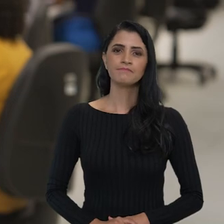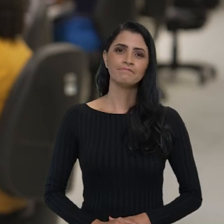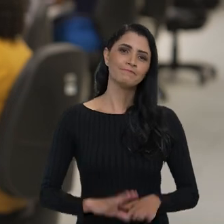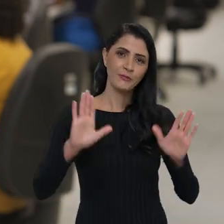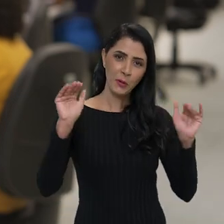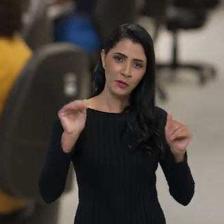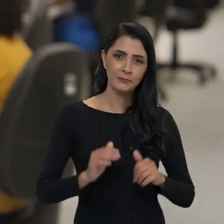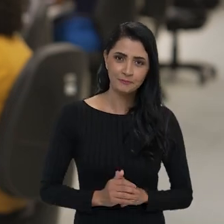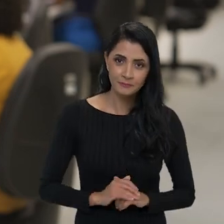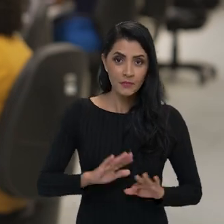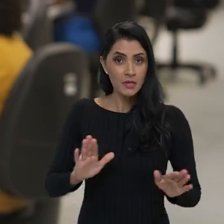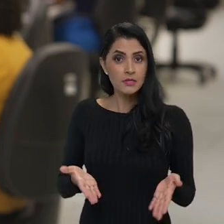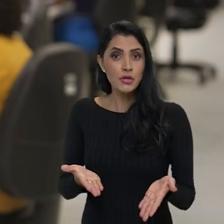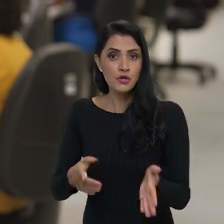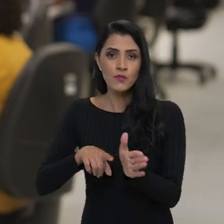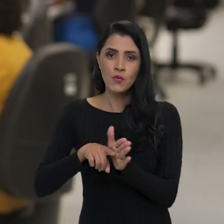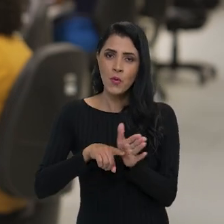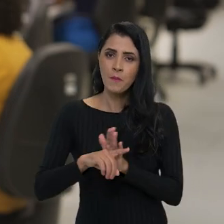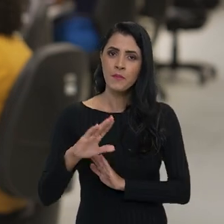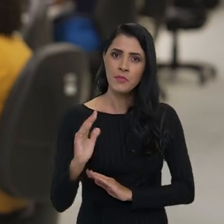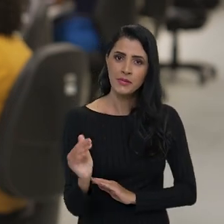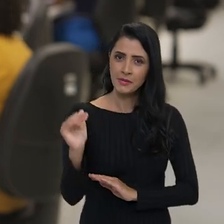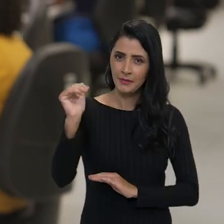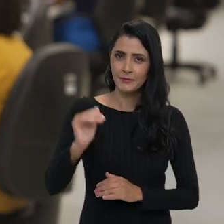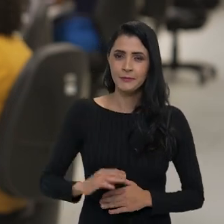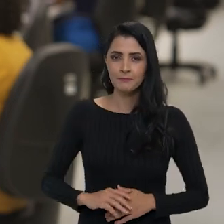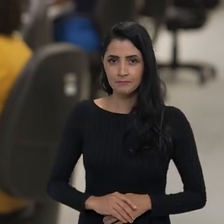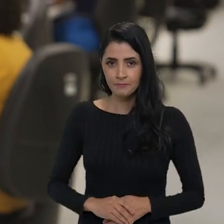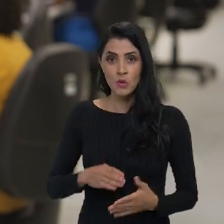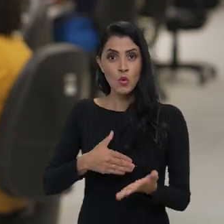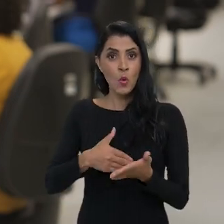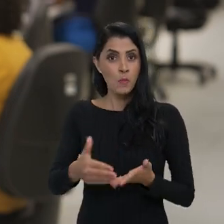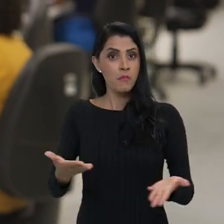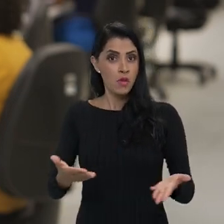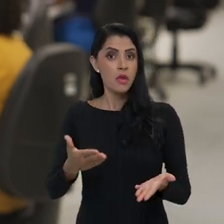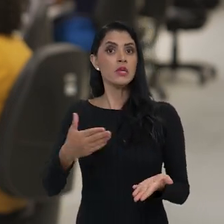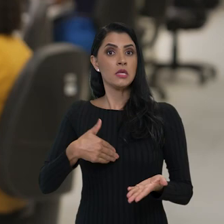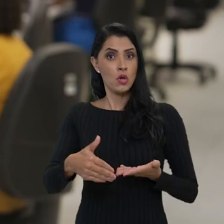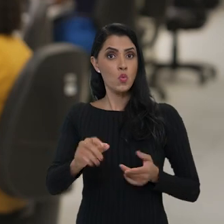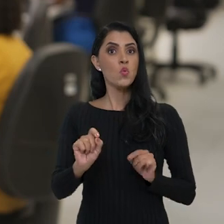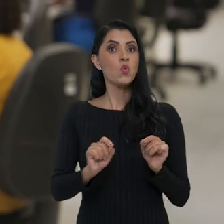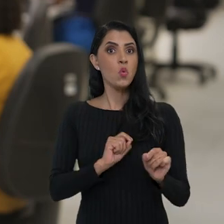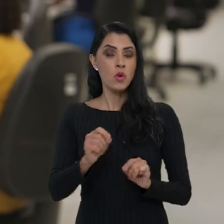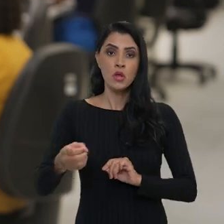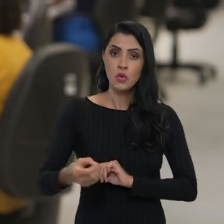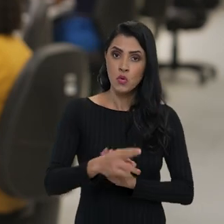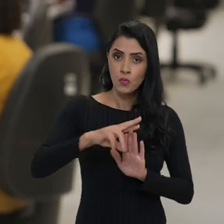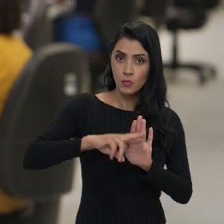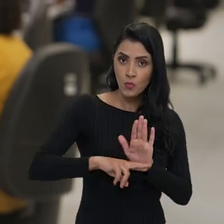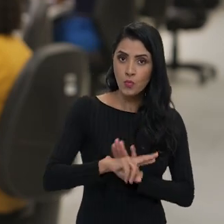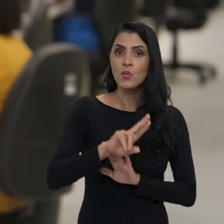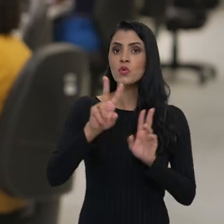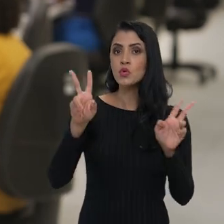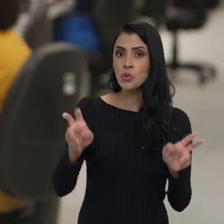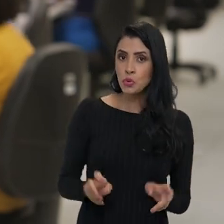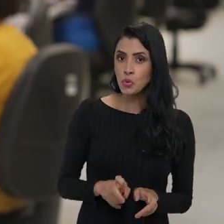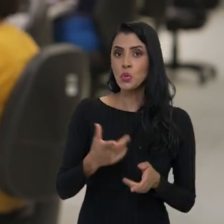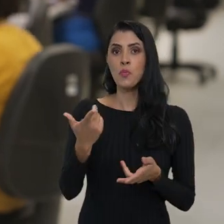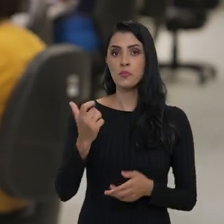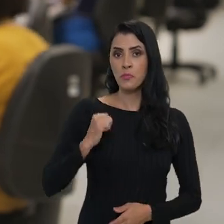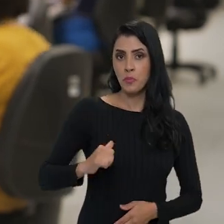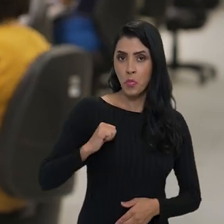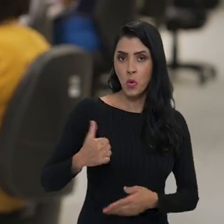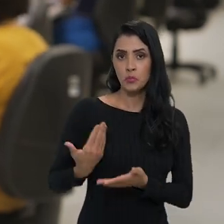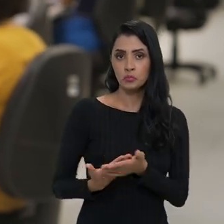Olá, incentivo à pesquisa científica. Começam a valer a partir de hoje novas regras sobre o